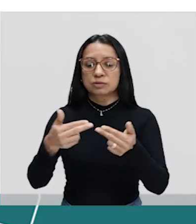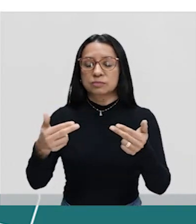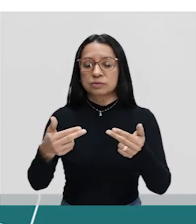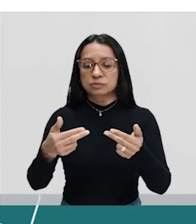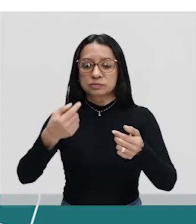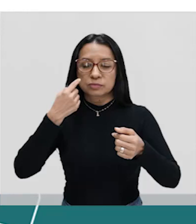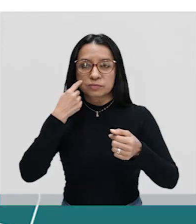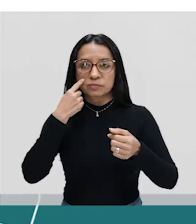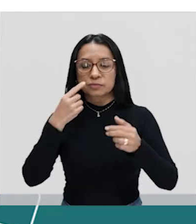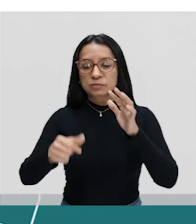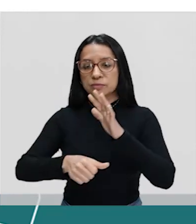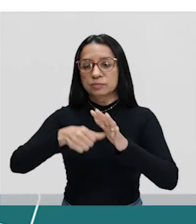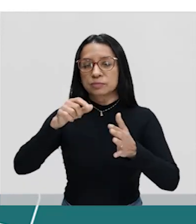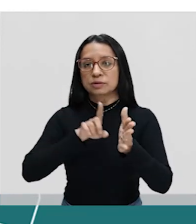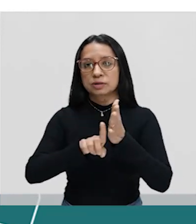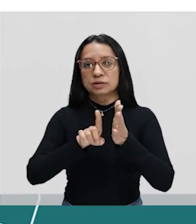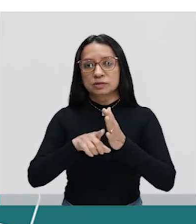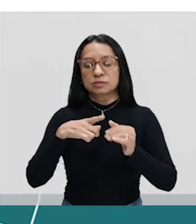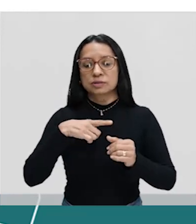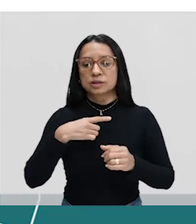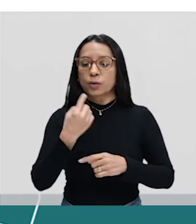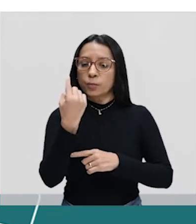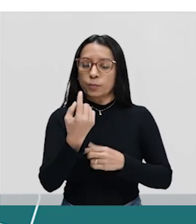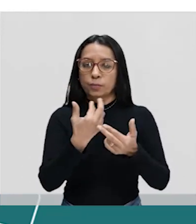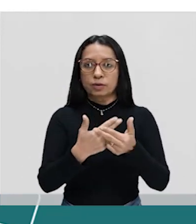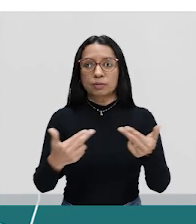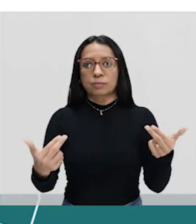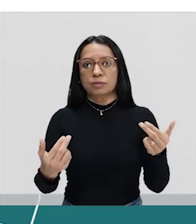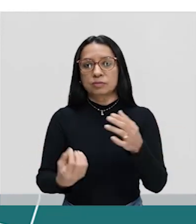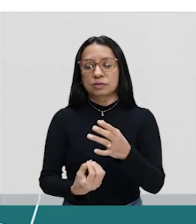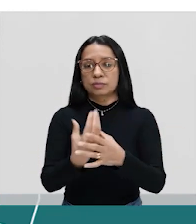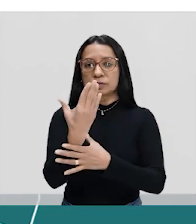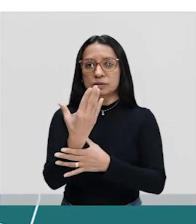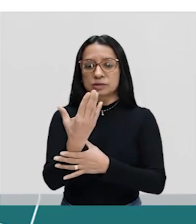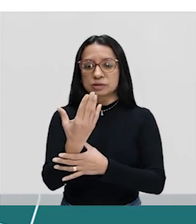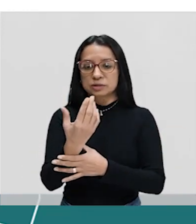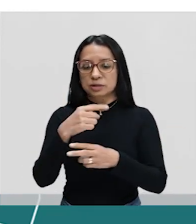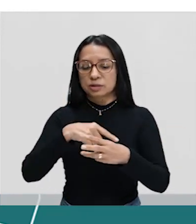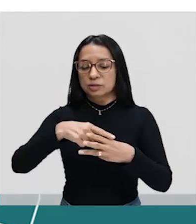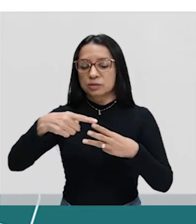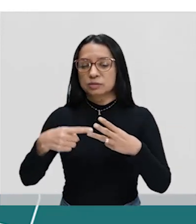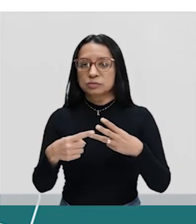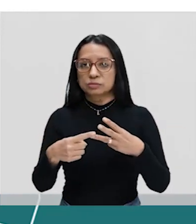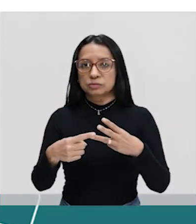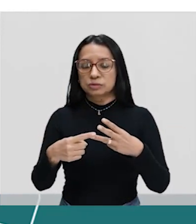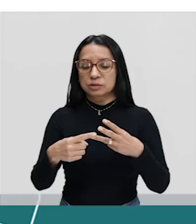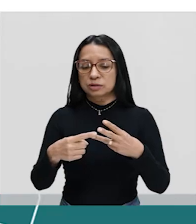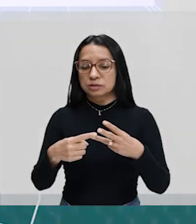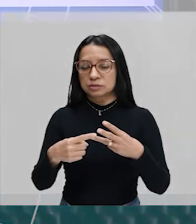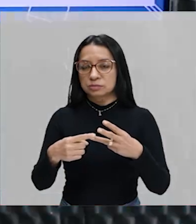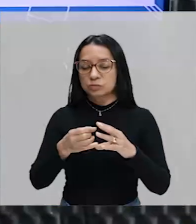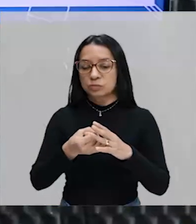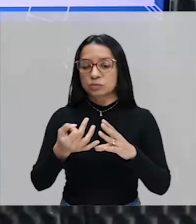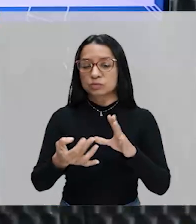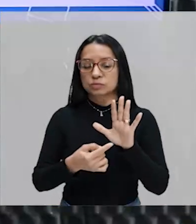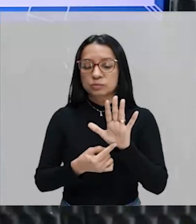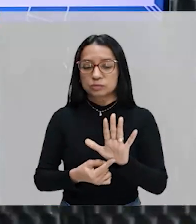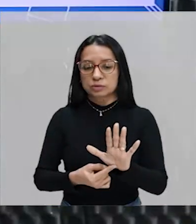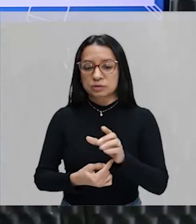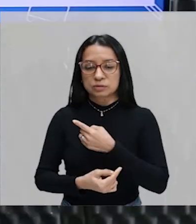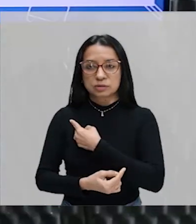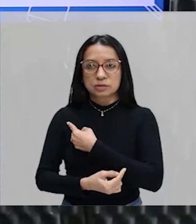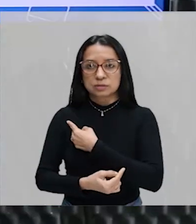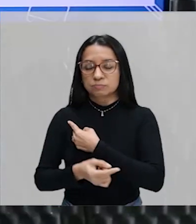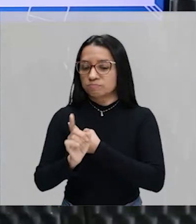viu lá na primeira questão que eu tinha um elemento que aparecia, né, nos três conjuntos dados. Aqui, ó, a gente não